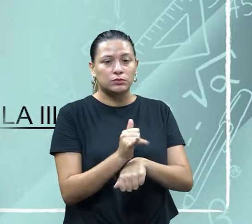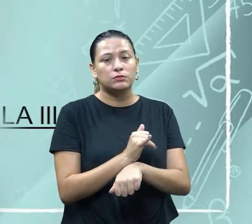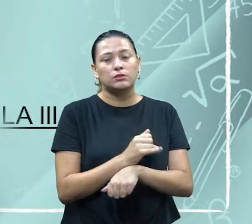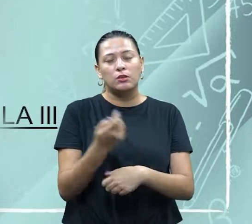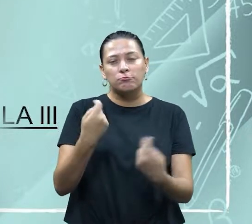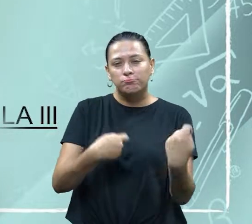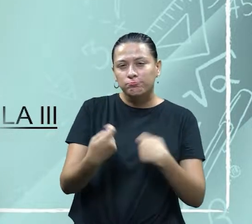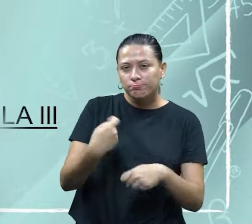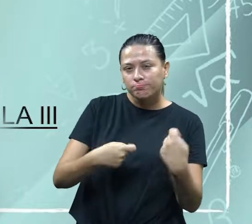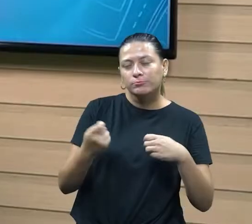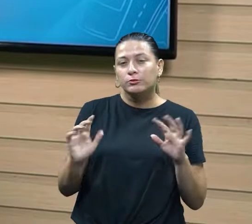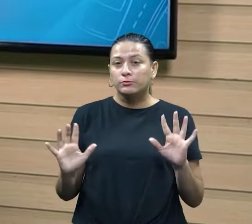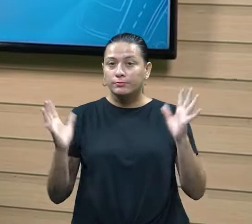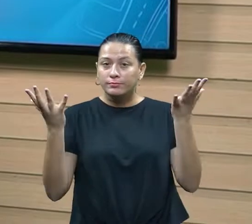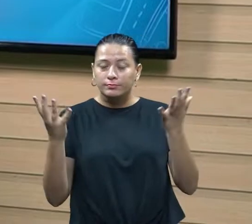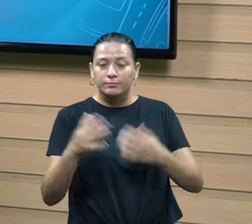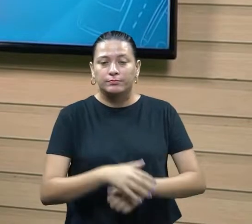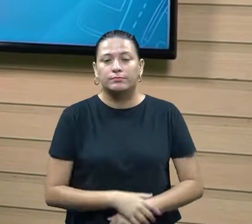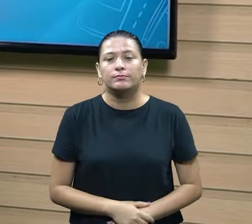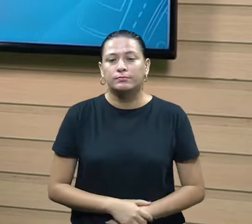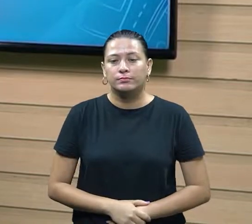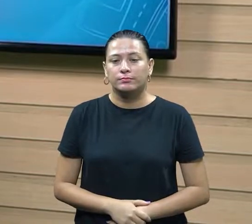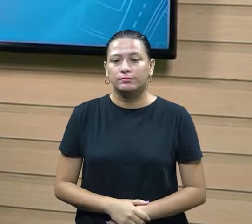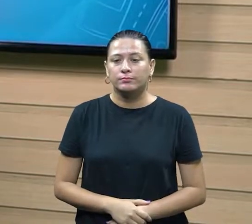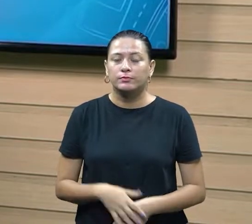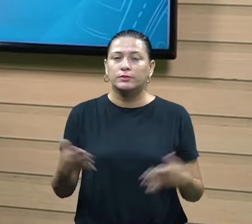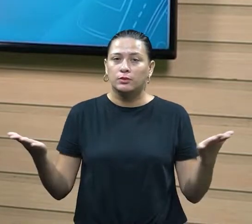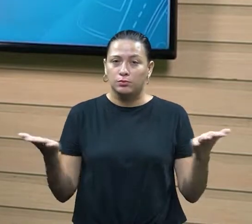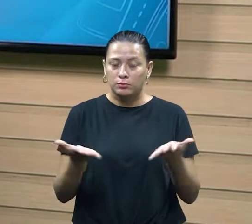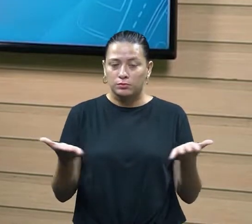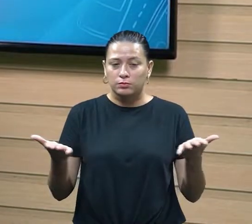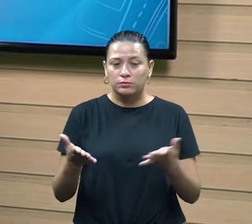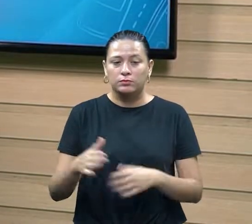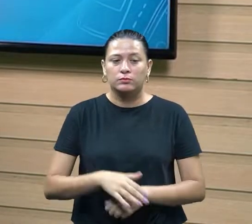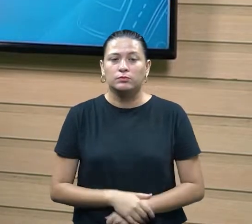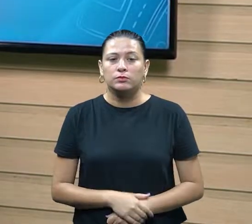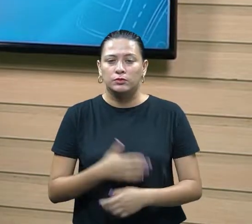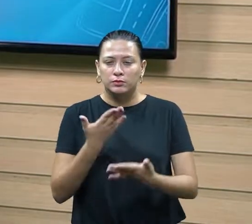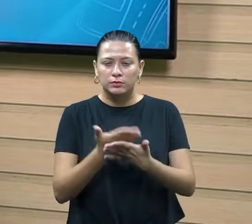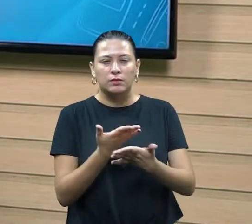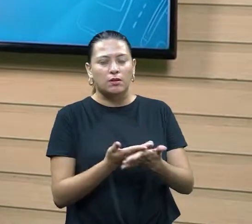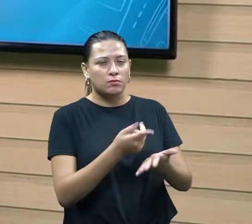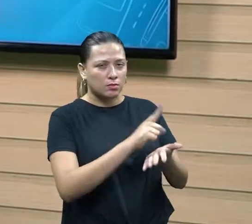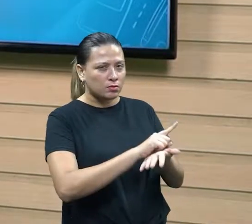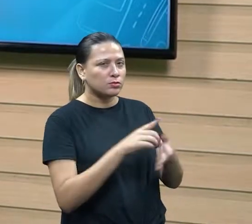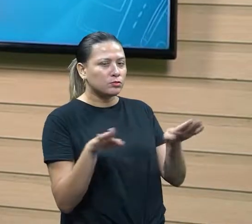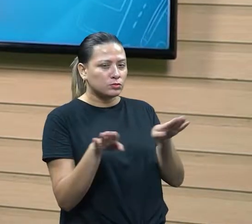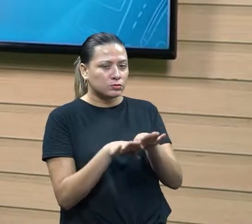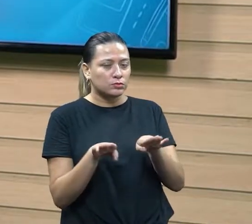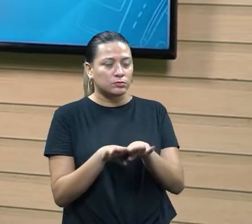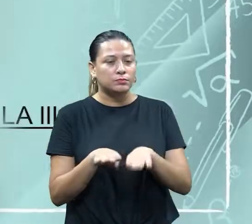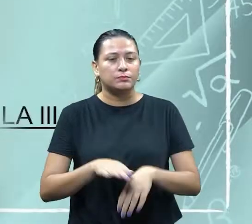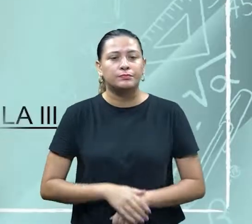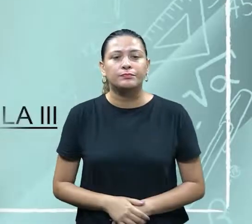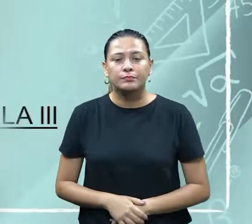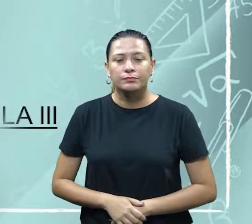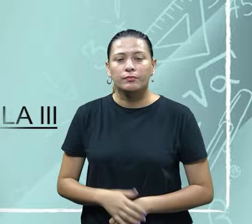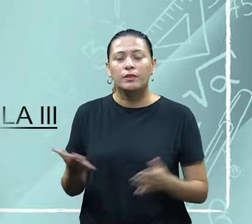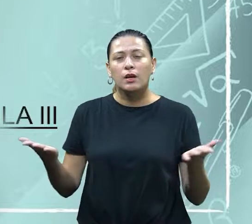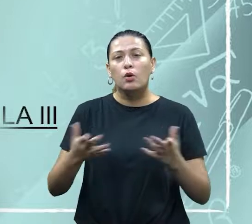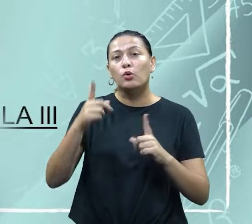negociação de eventos. Hoje, como falei para vocês na aula anterior, nós vamos agora trazer os